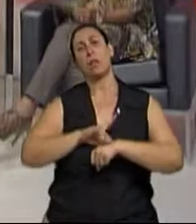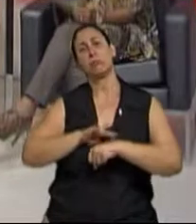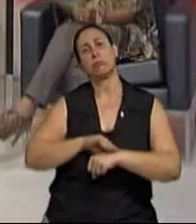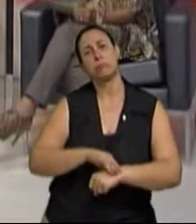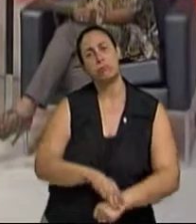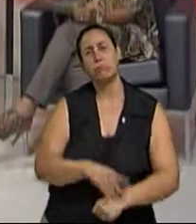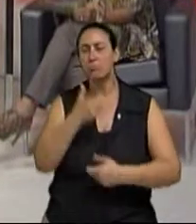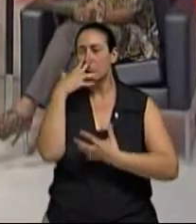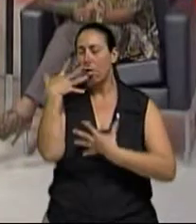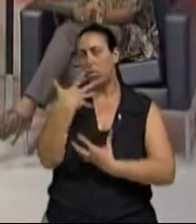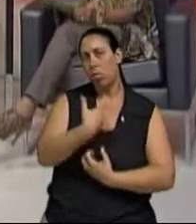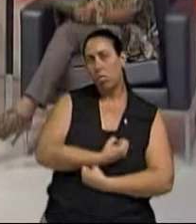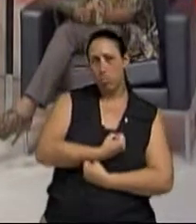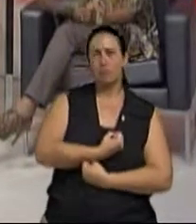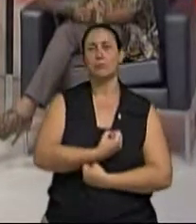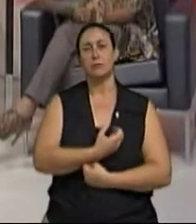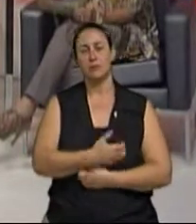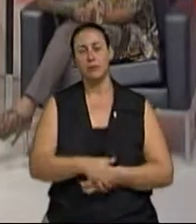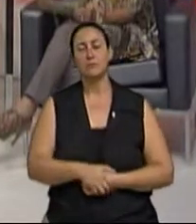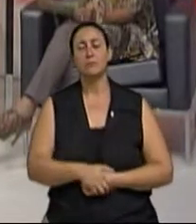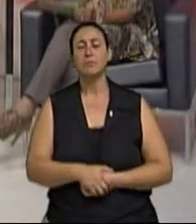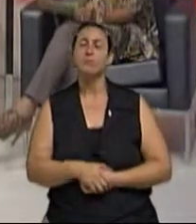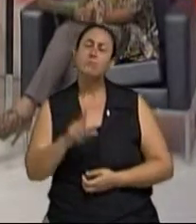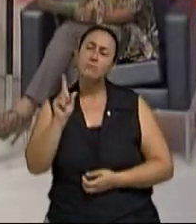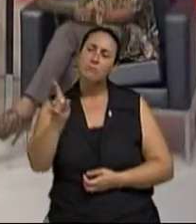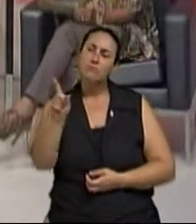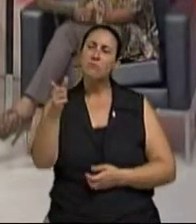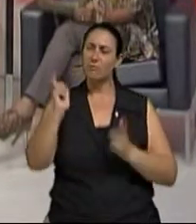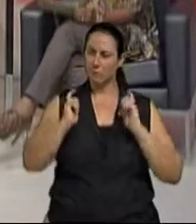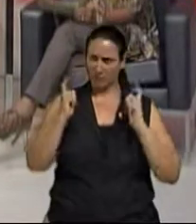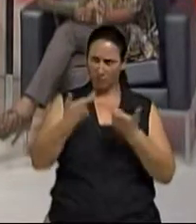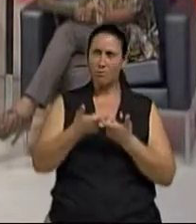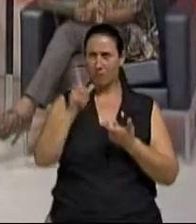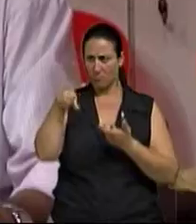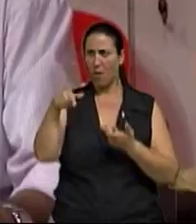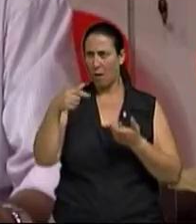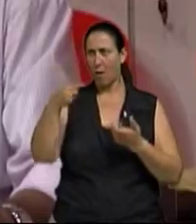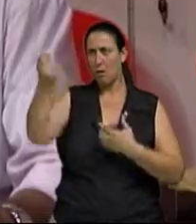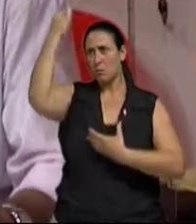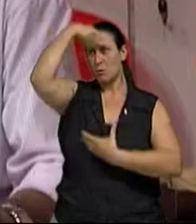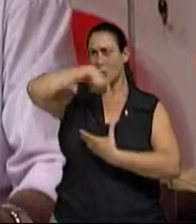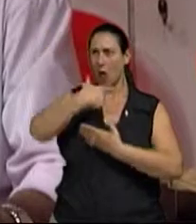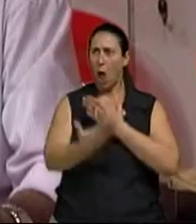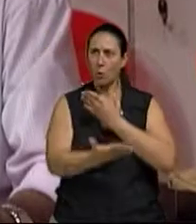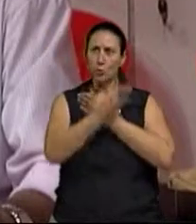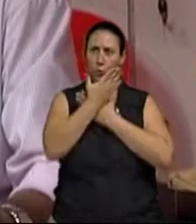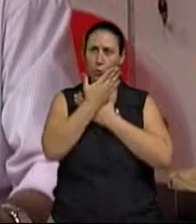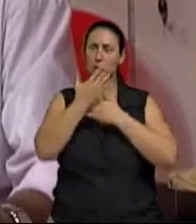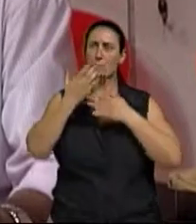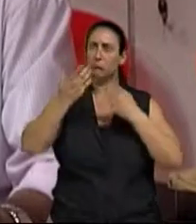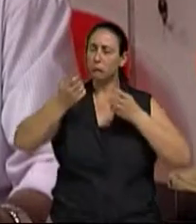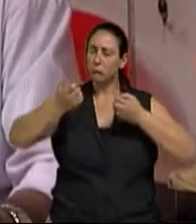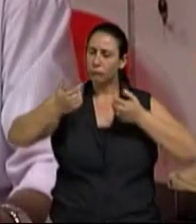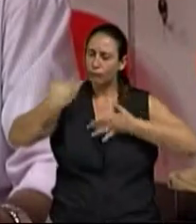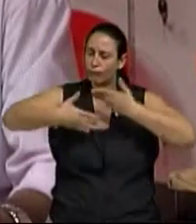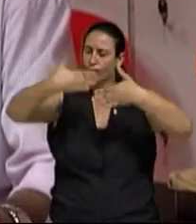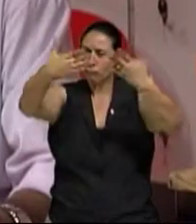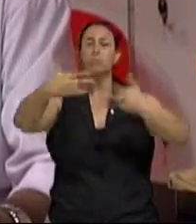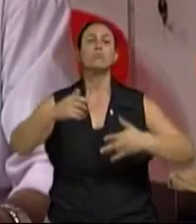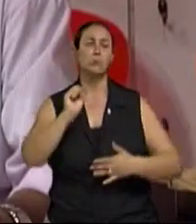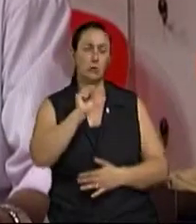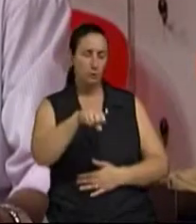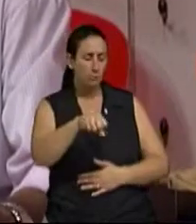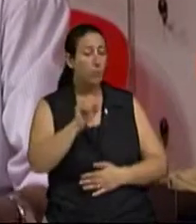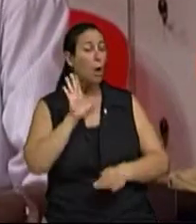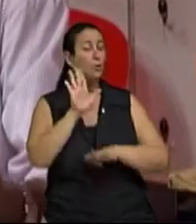espiritualidade seria a chave de um mundo mais feliz, de mais paz? A espiritualidade é a chave do desenvolvimento do